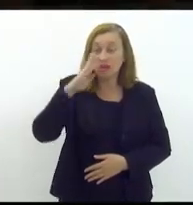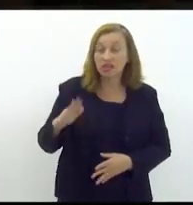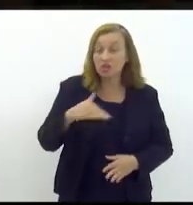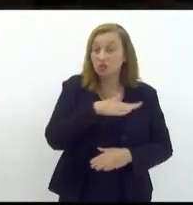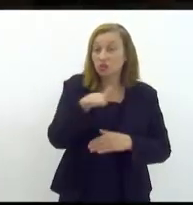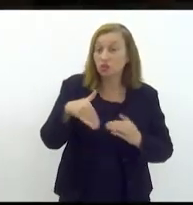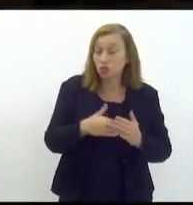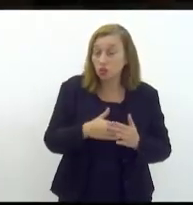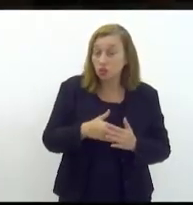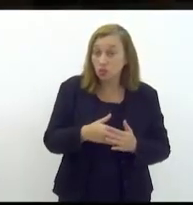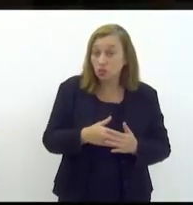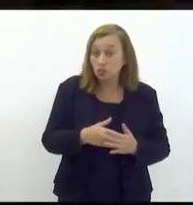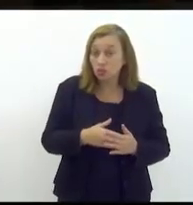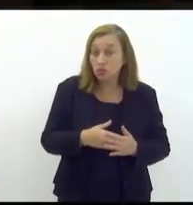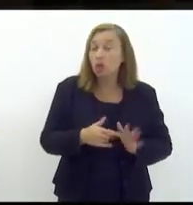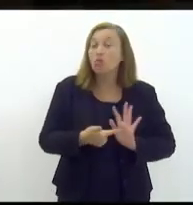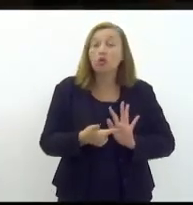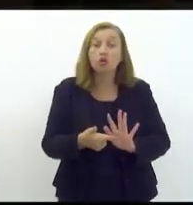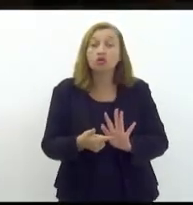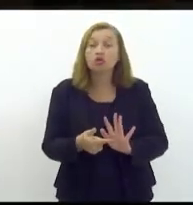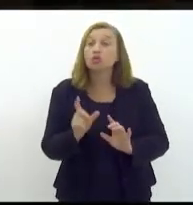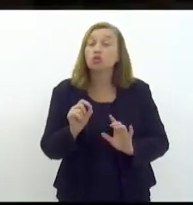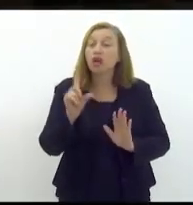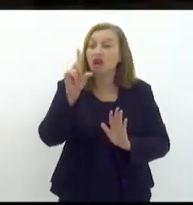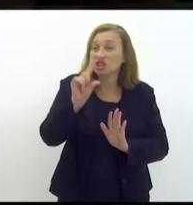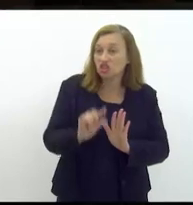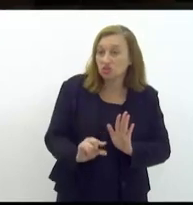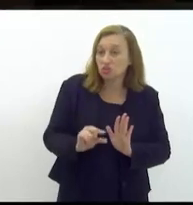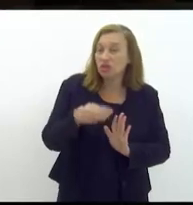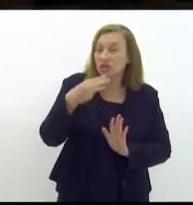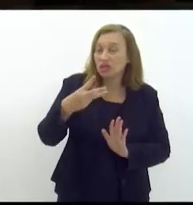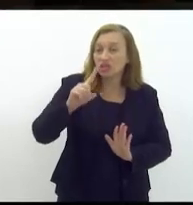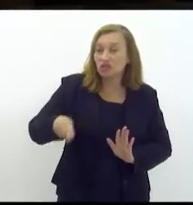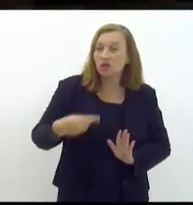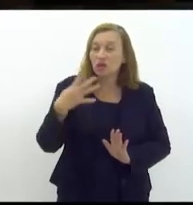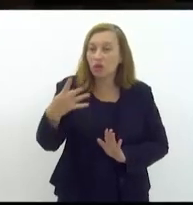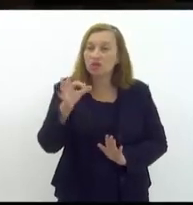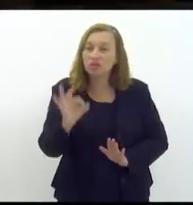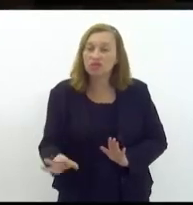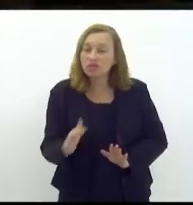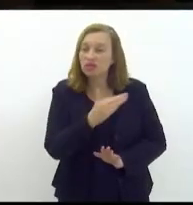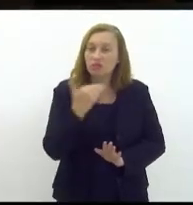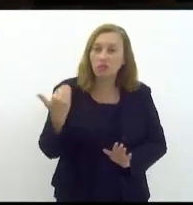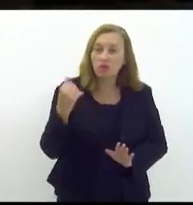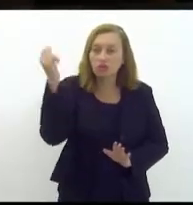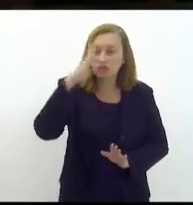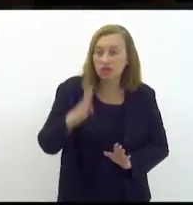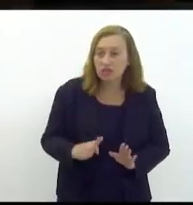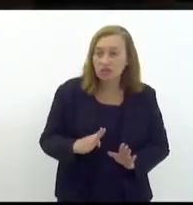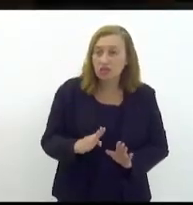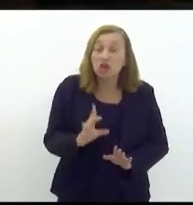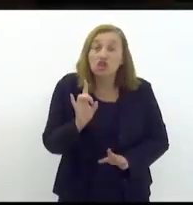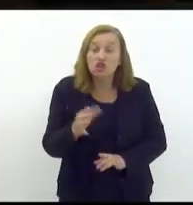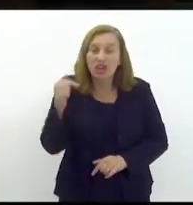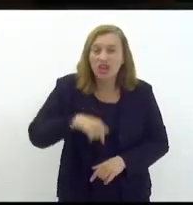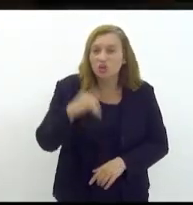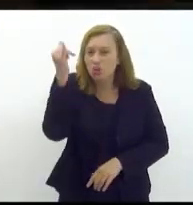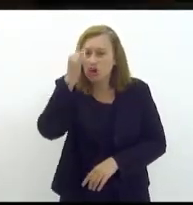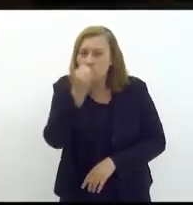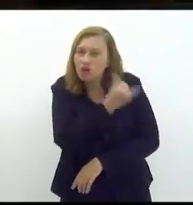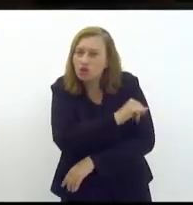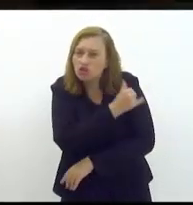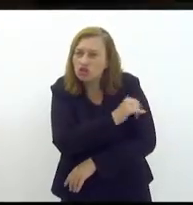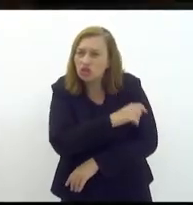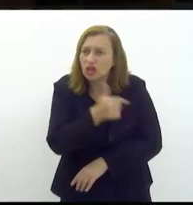e isso demonstrou uma redução de três vírgula quatro por cento dos assassinatos no Brasil só que no Rio de Janeiro